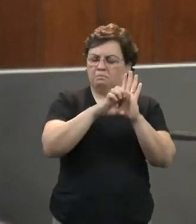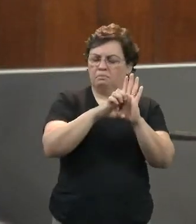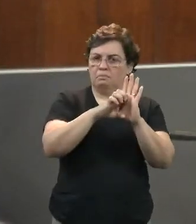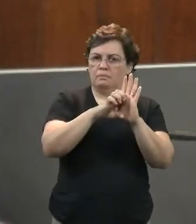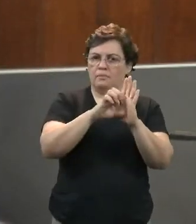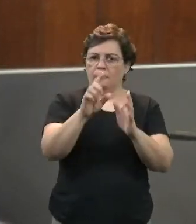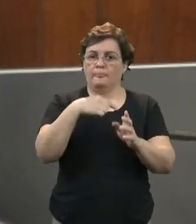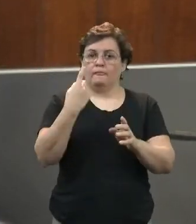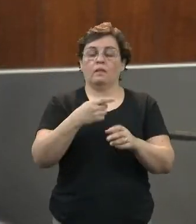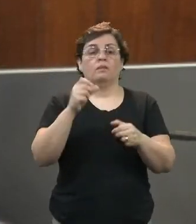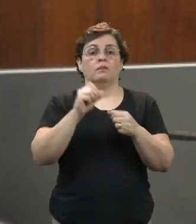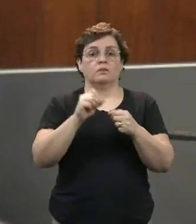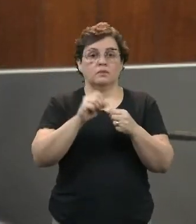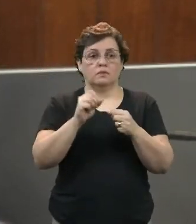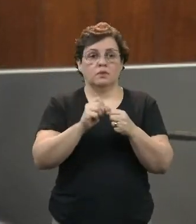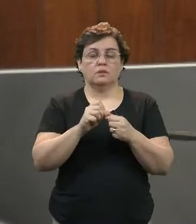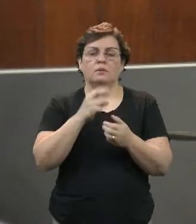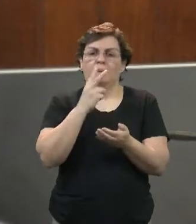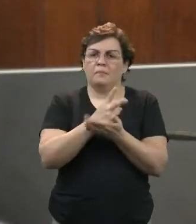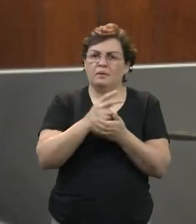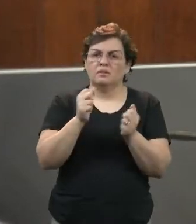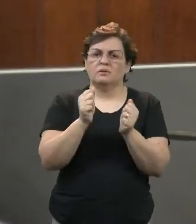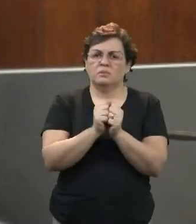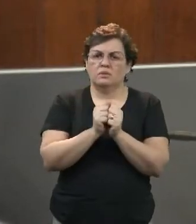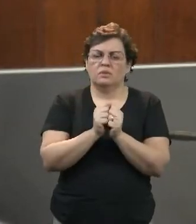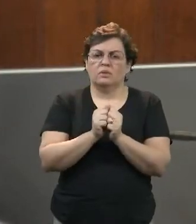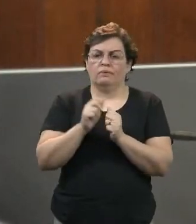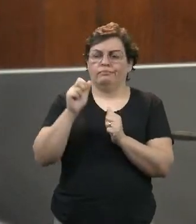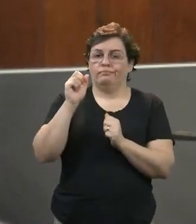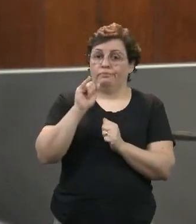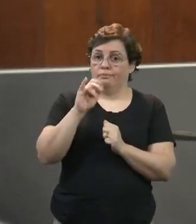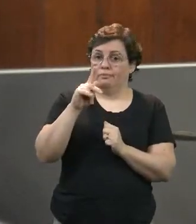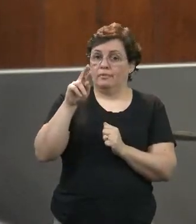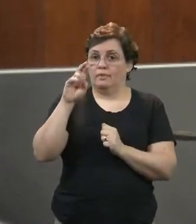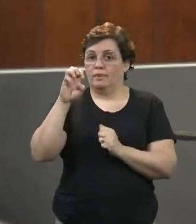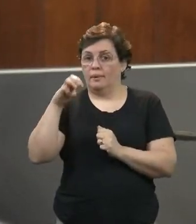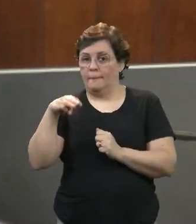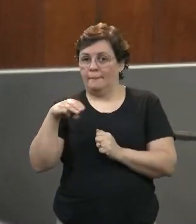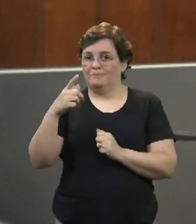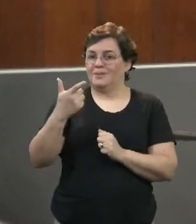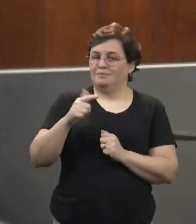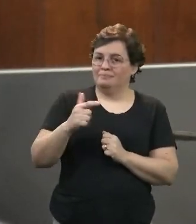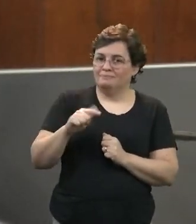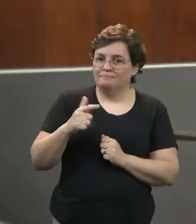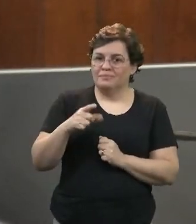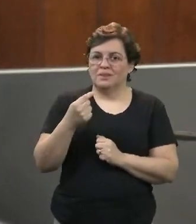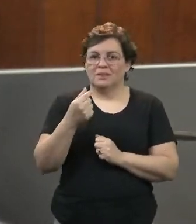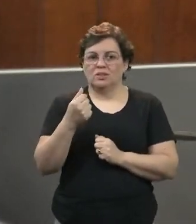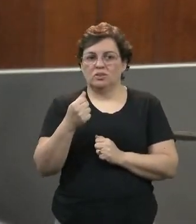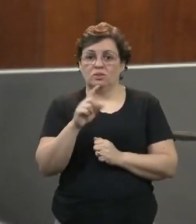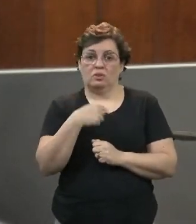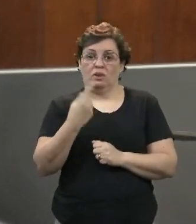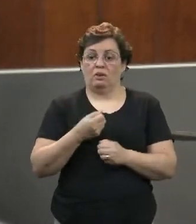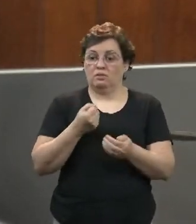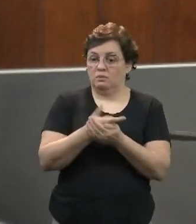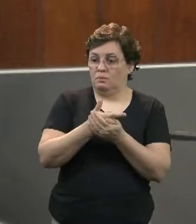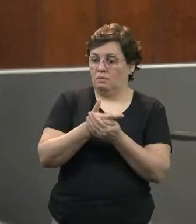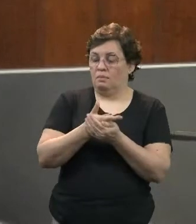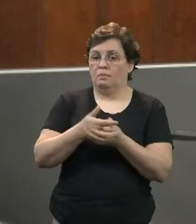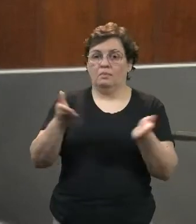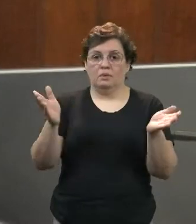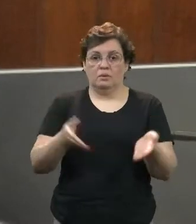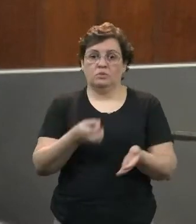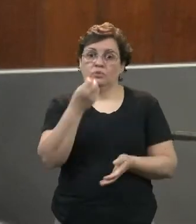estamos cumprindo, mesmo com o Instituto de Previdência, por exemplo, sem recurso nenhum, nós pagamos hoje duas folhas de